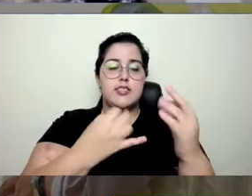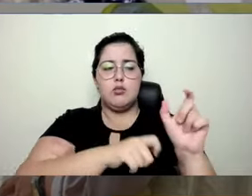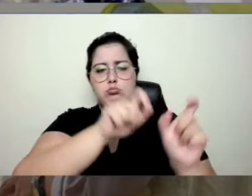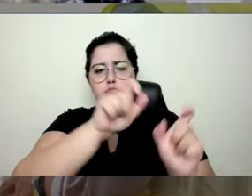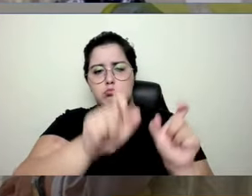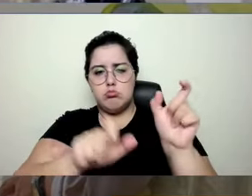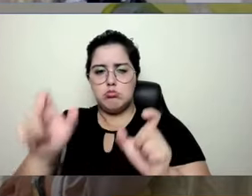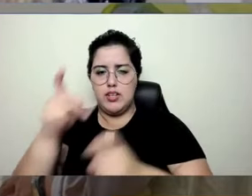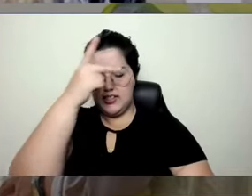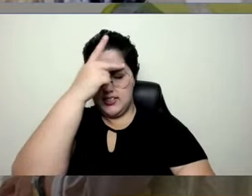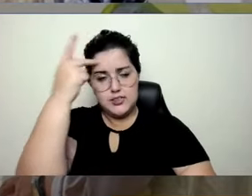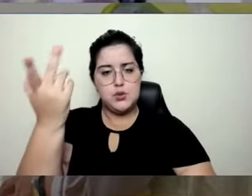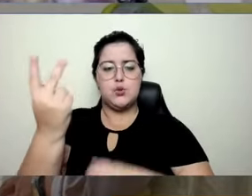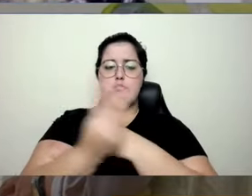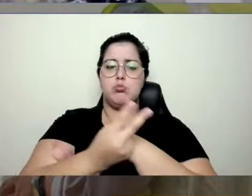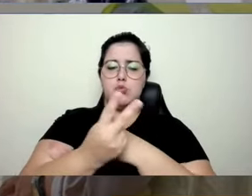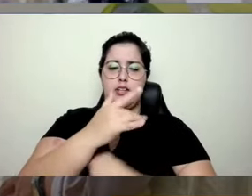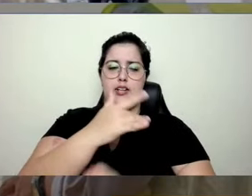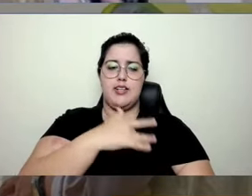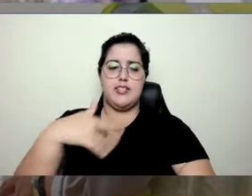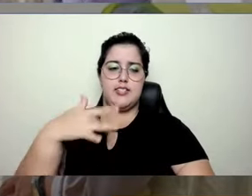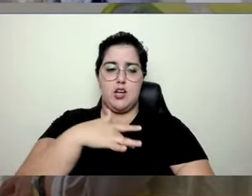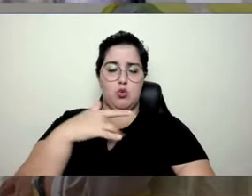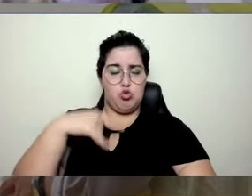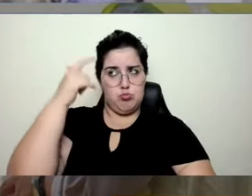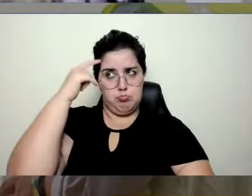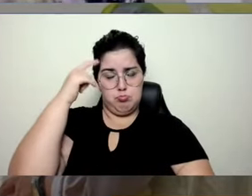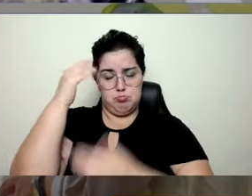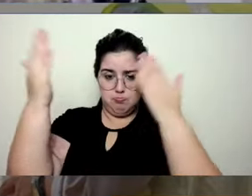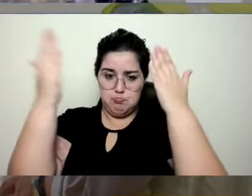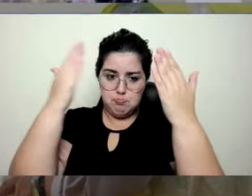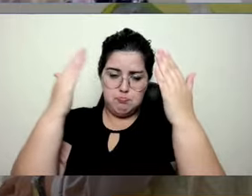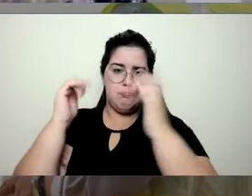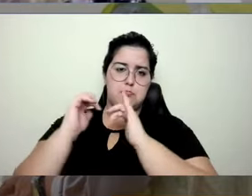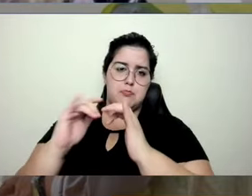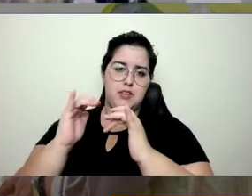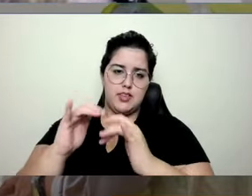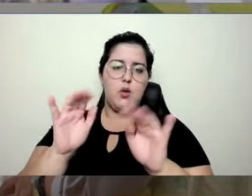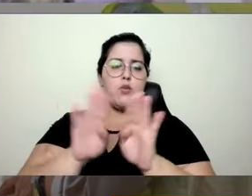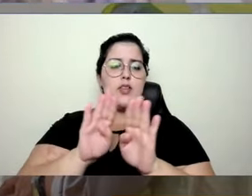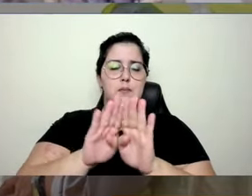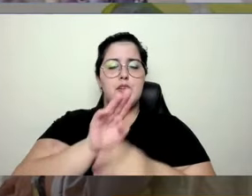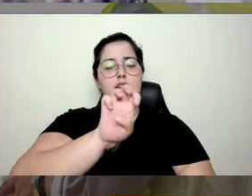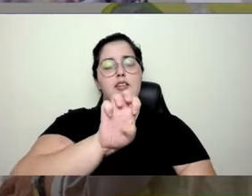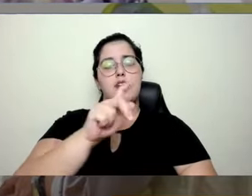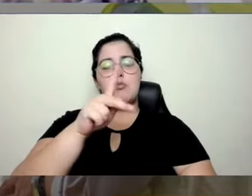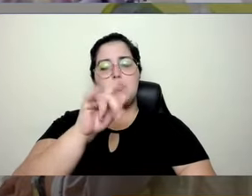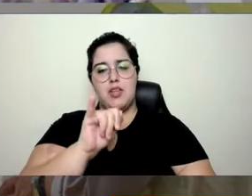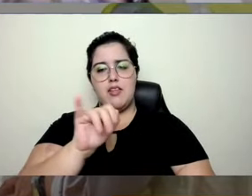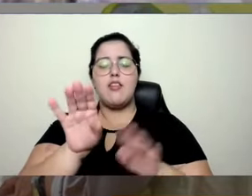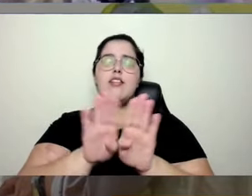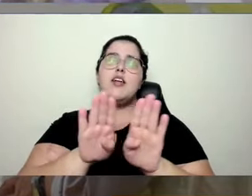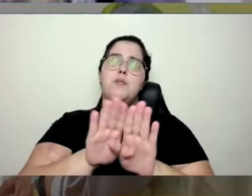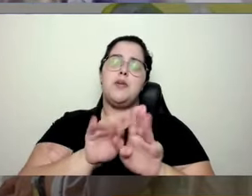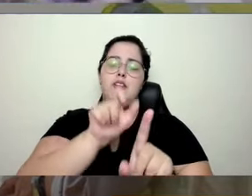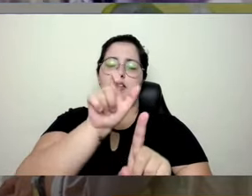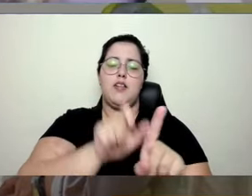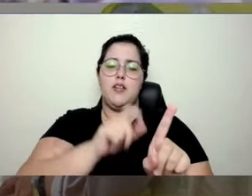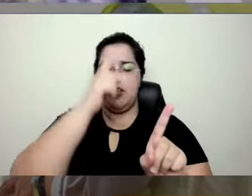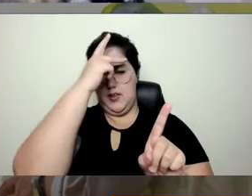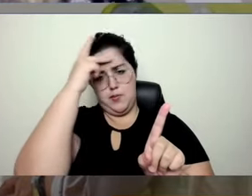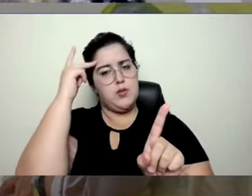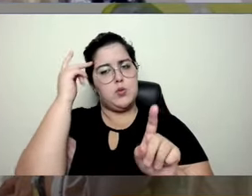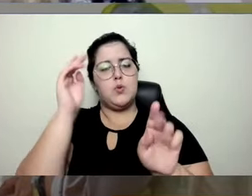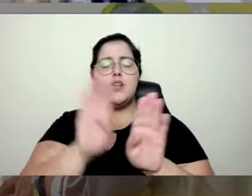saúde mental. EPI é a última coisa que eu tenho que colocar numa pessoa para ela usar. Eles não